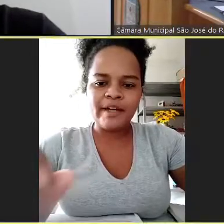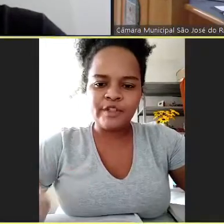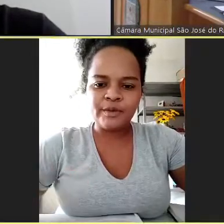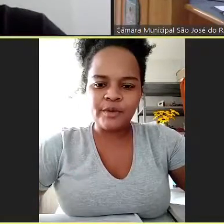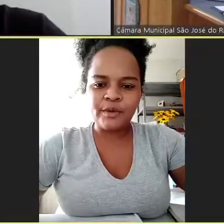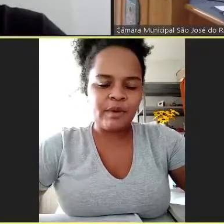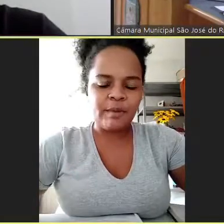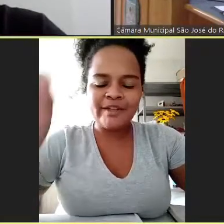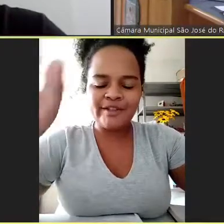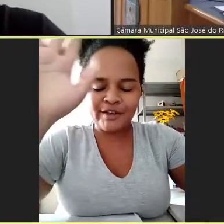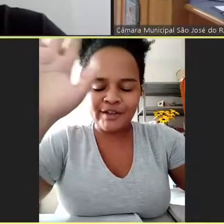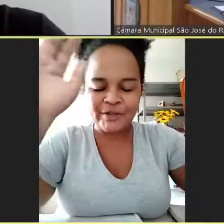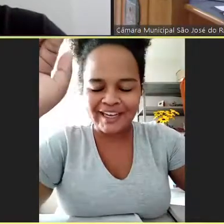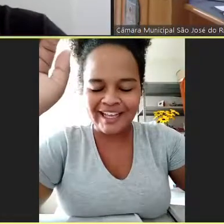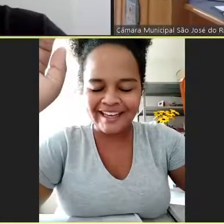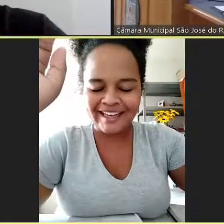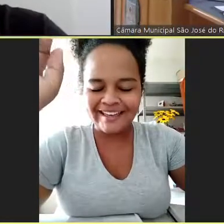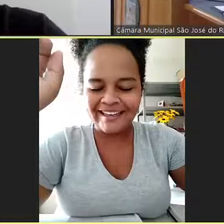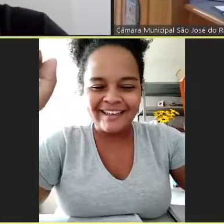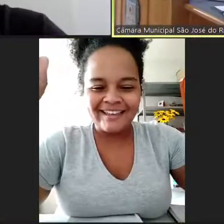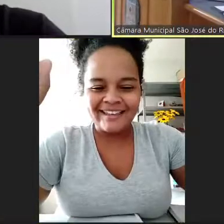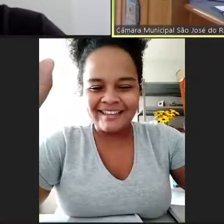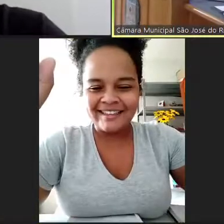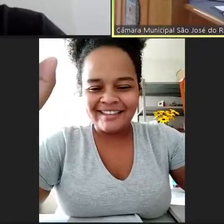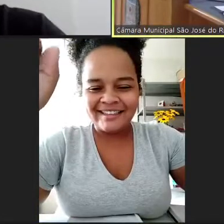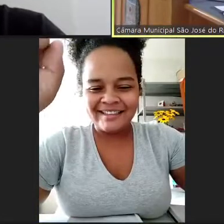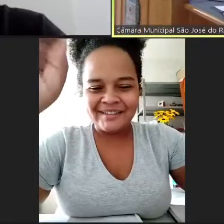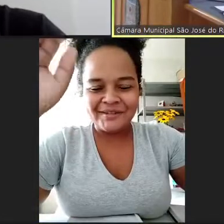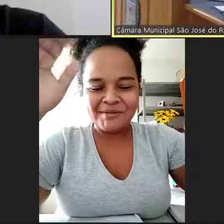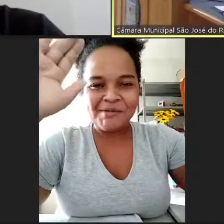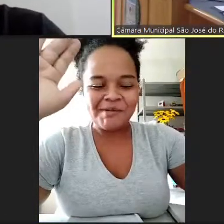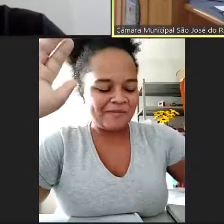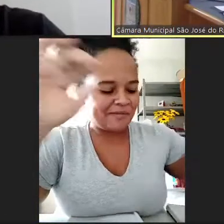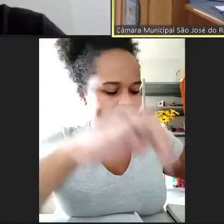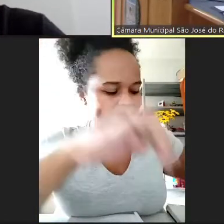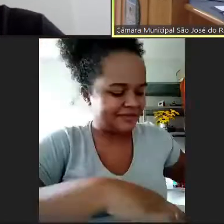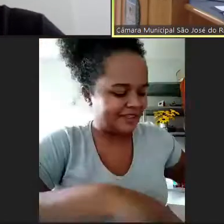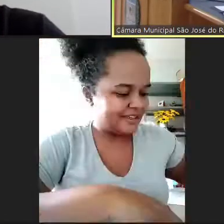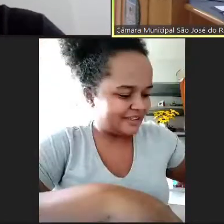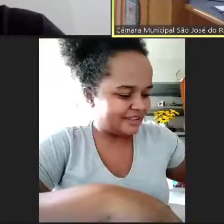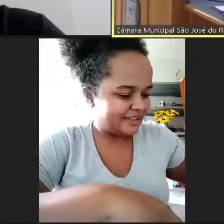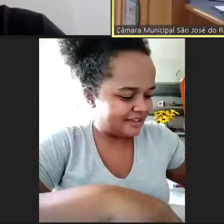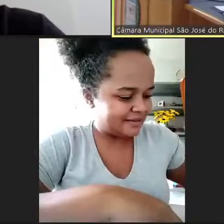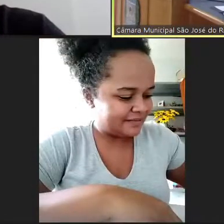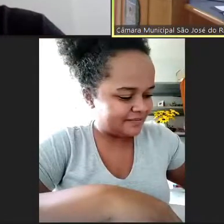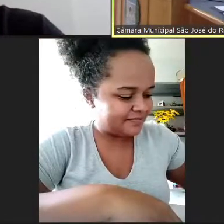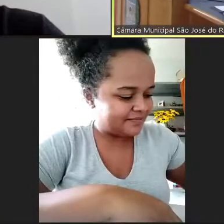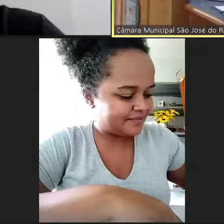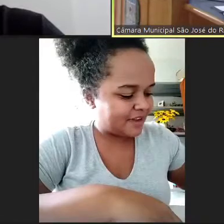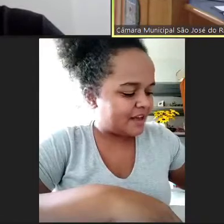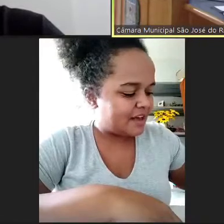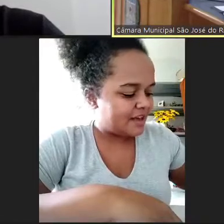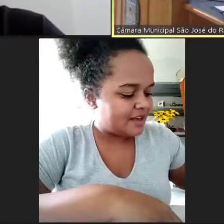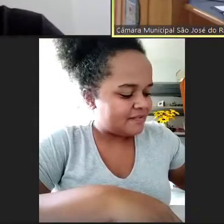parte, uma parte não, posso falar? Pode sim, Thaís, deixa o sol. Então, o requerimento 233, ele está deferido